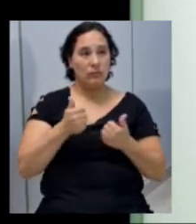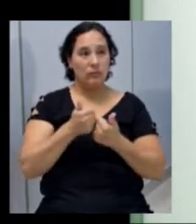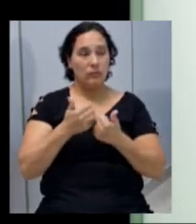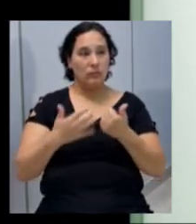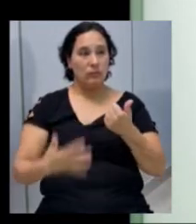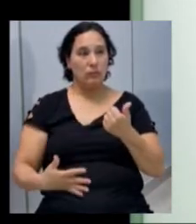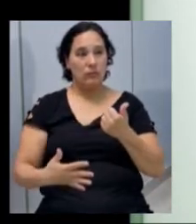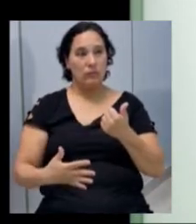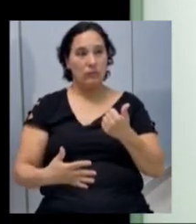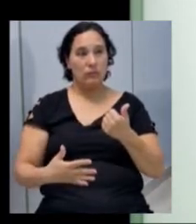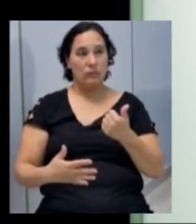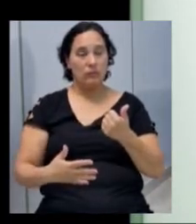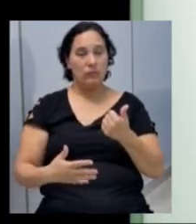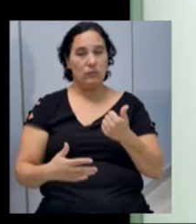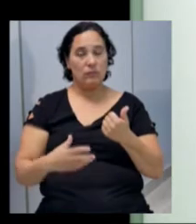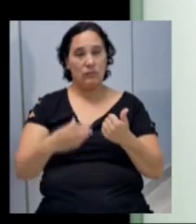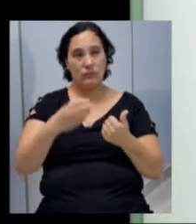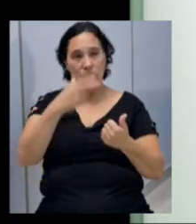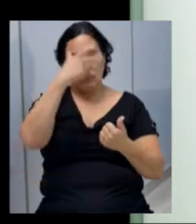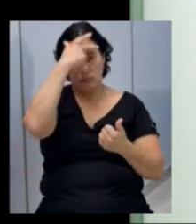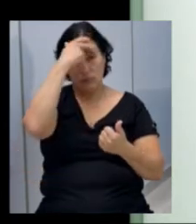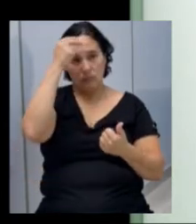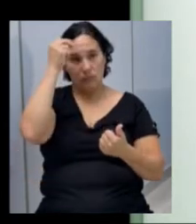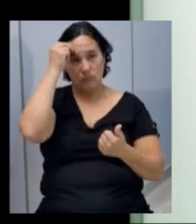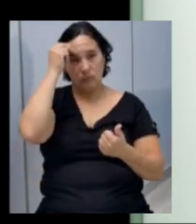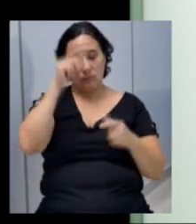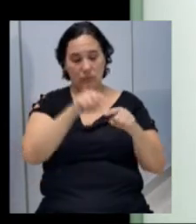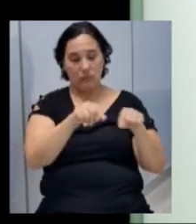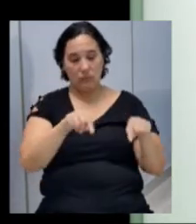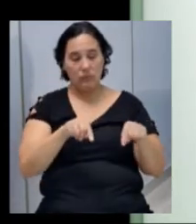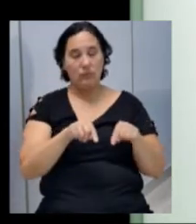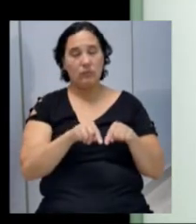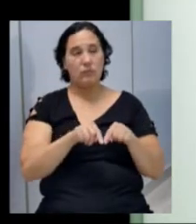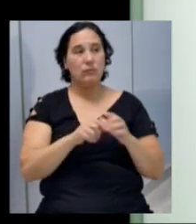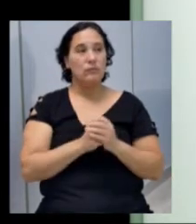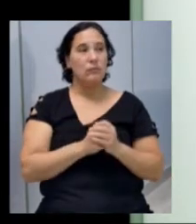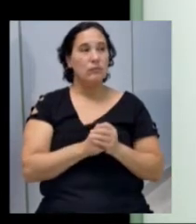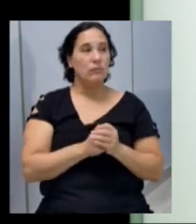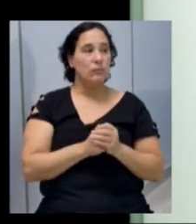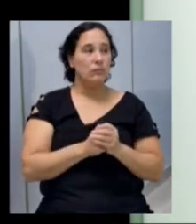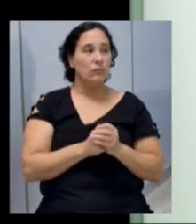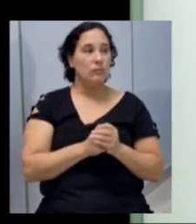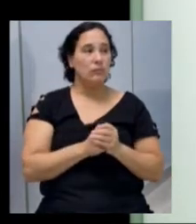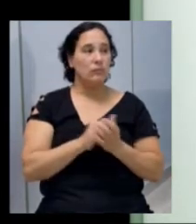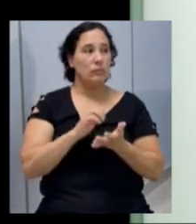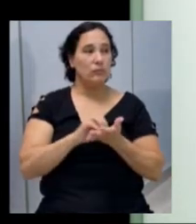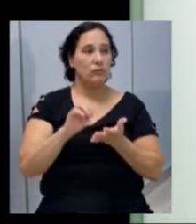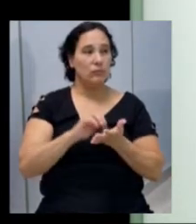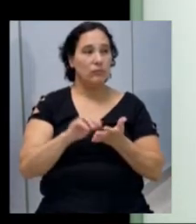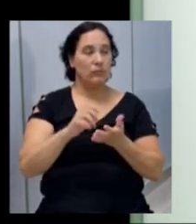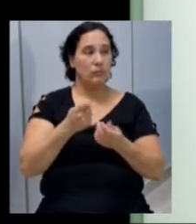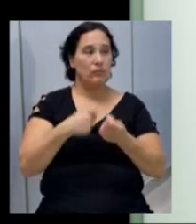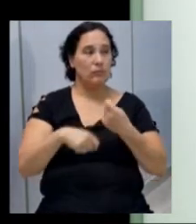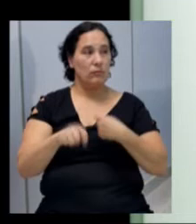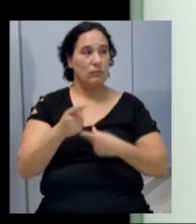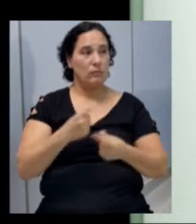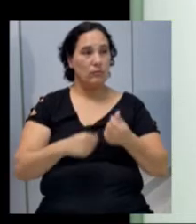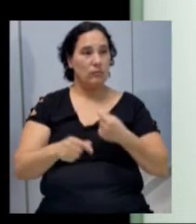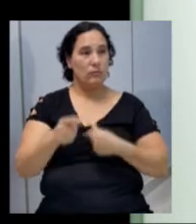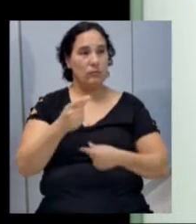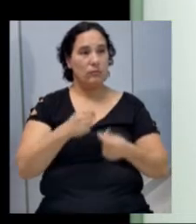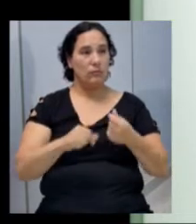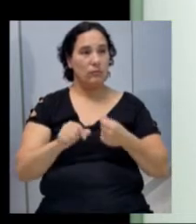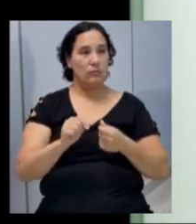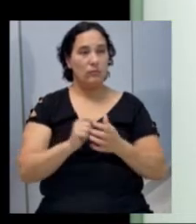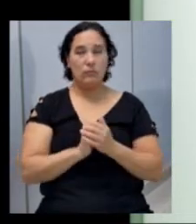contempla somente uma atividade, que é para a manutenção do próprio gabinete. A Secretaria de Administração e Finanças, ele